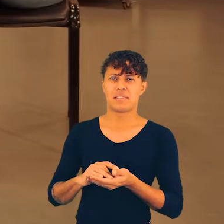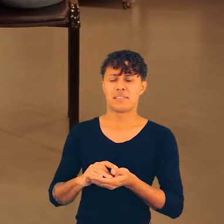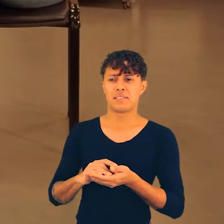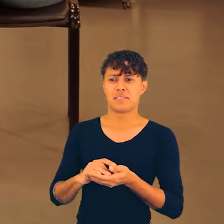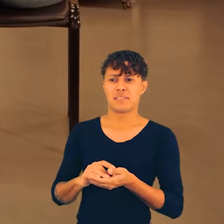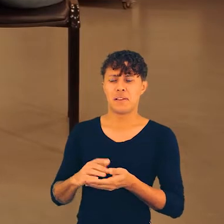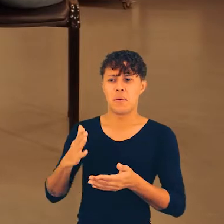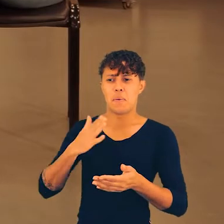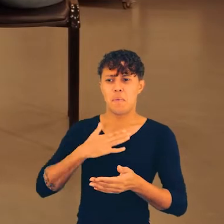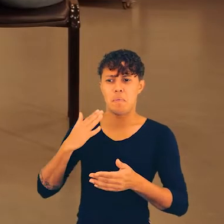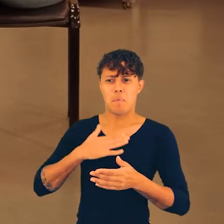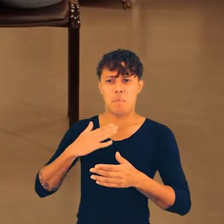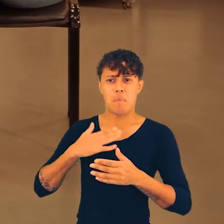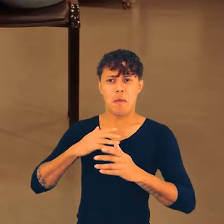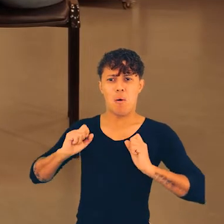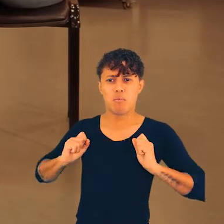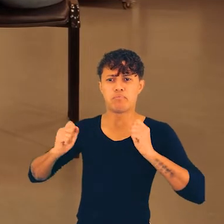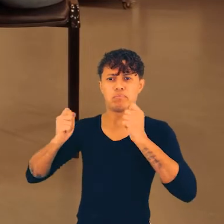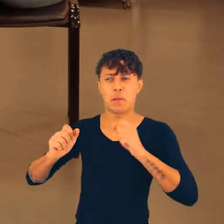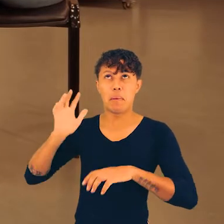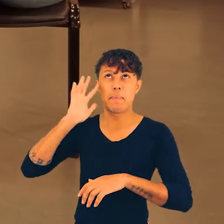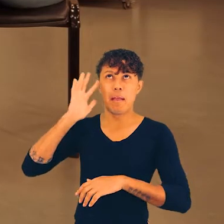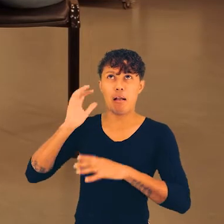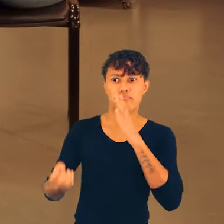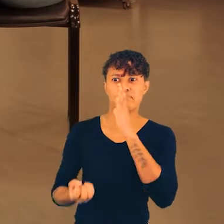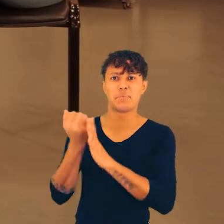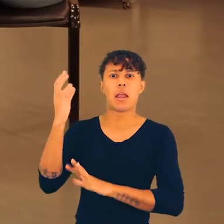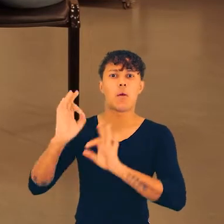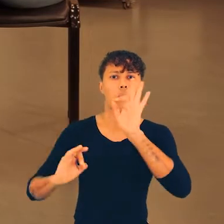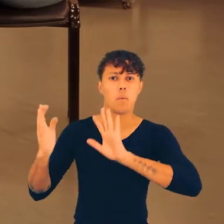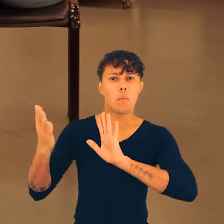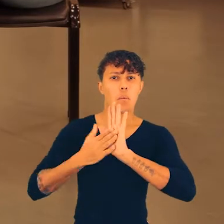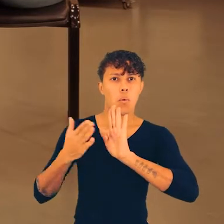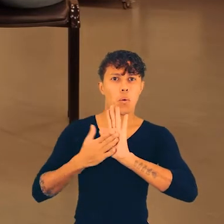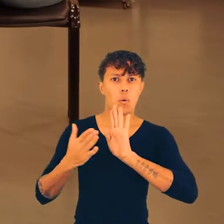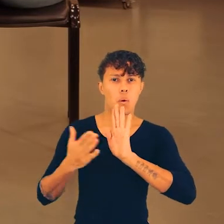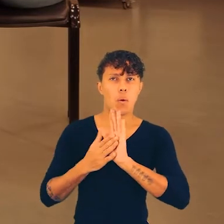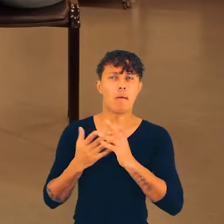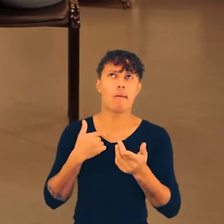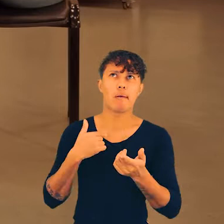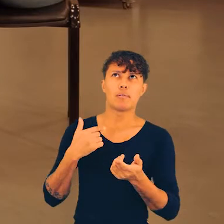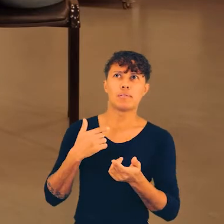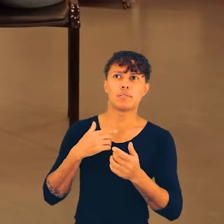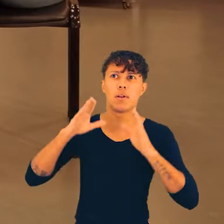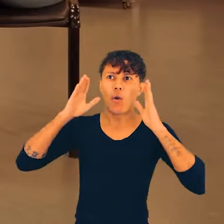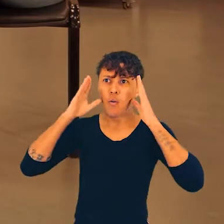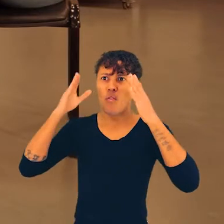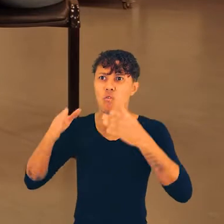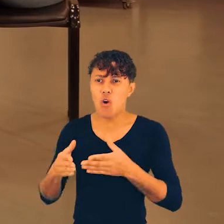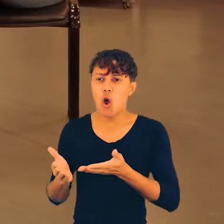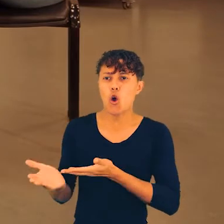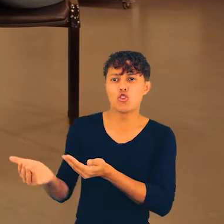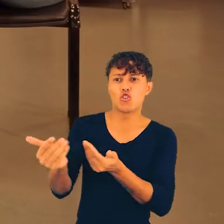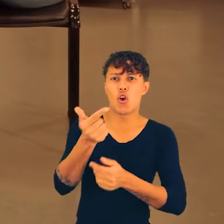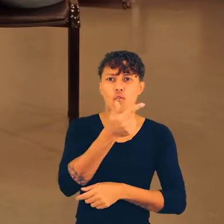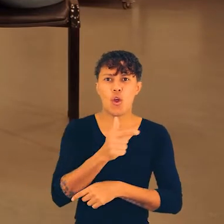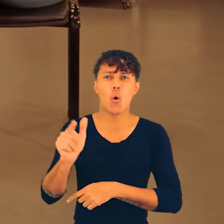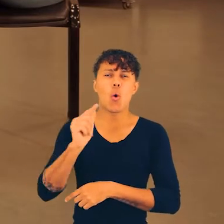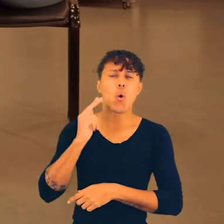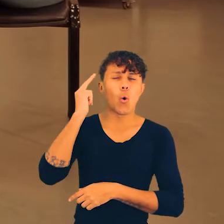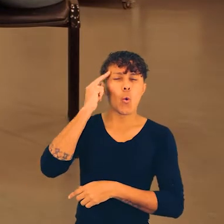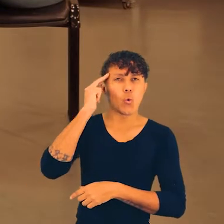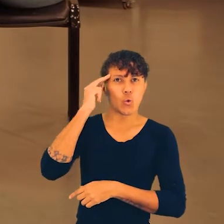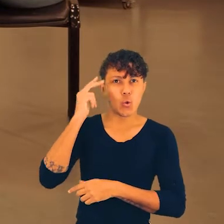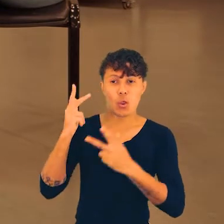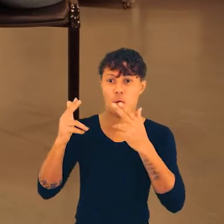Atualmente, o meu ponto como ativista está sendo, tipo, criar um projeto que eu procuro engajar outros jovens